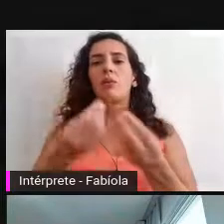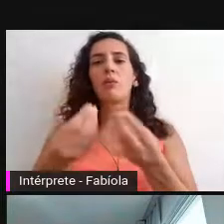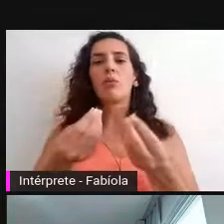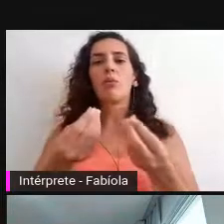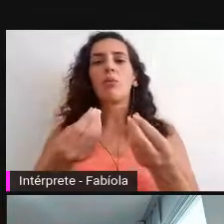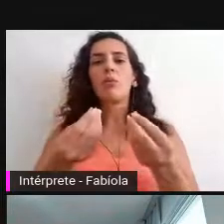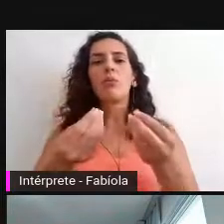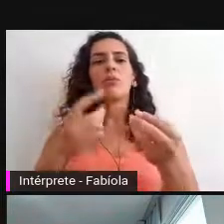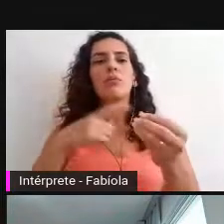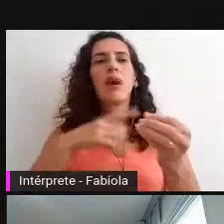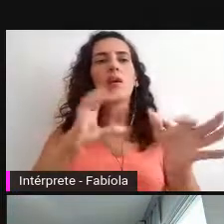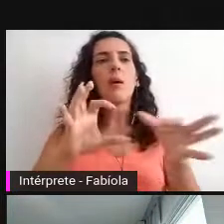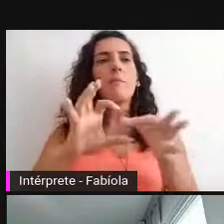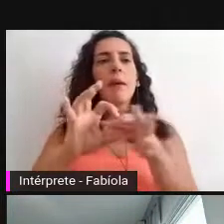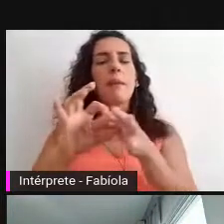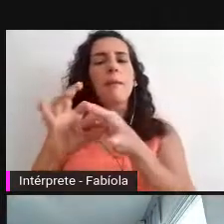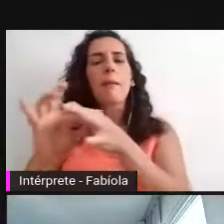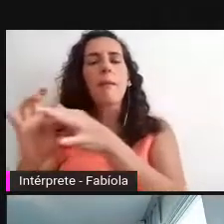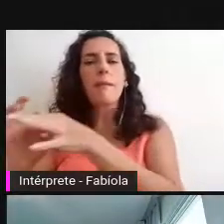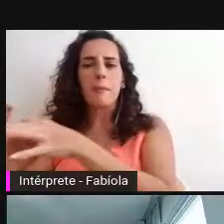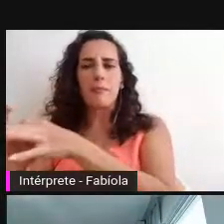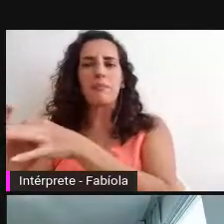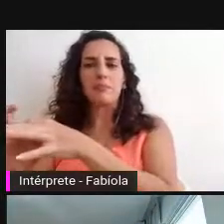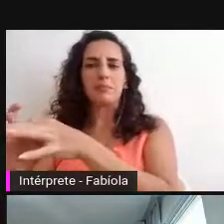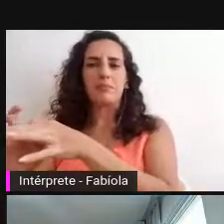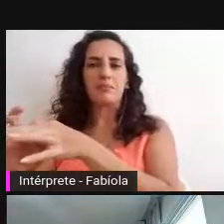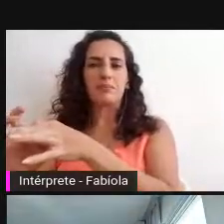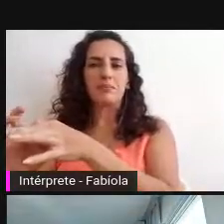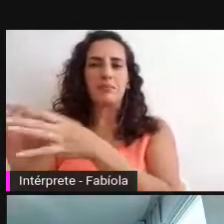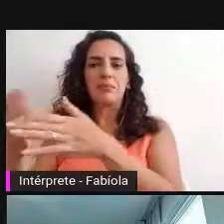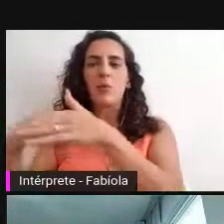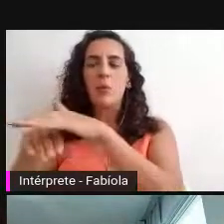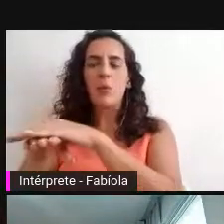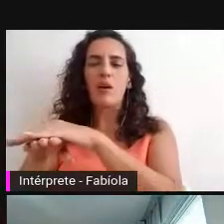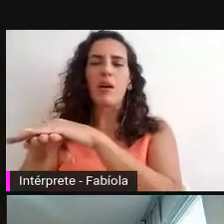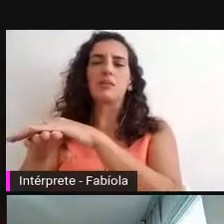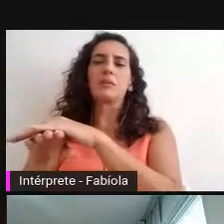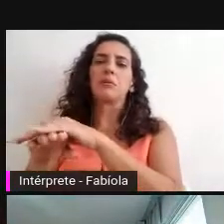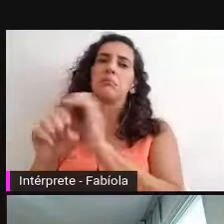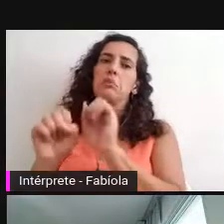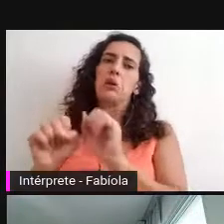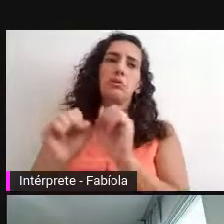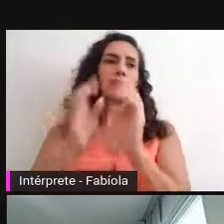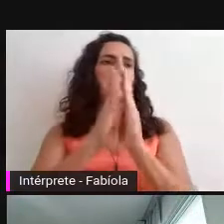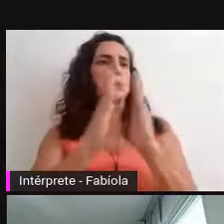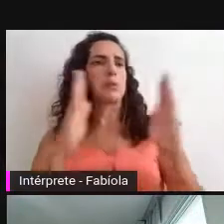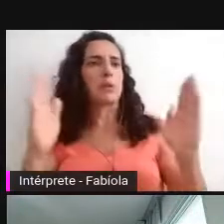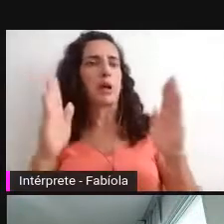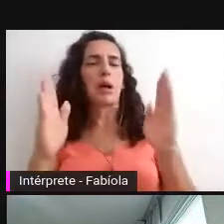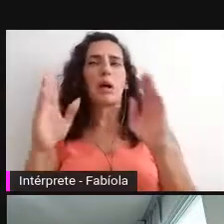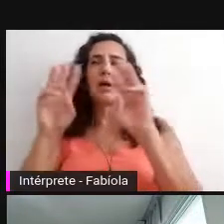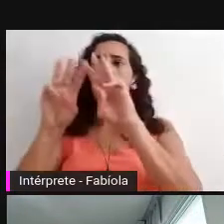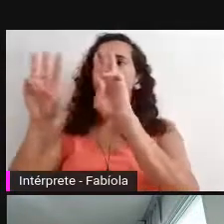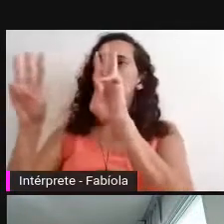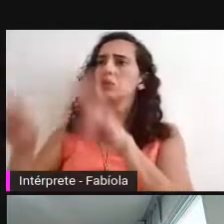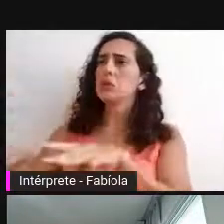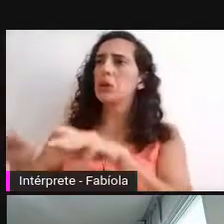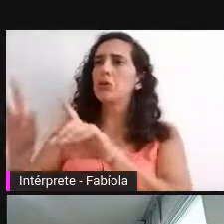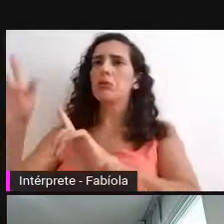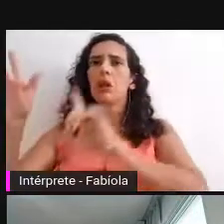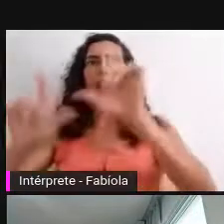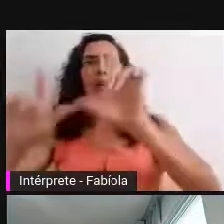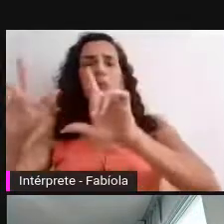quando nos arquivos, ou quando nas bibliotecas, ou quando nos museus, ou quando na TV digital e etc.